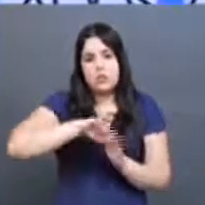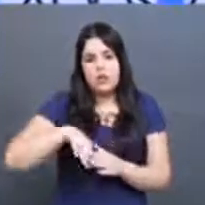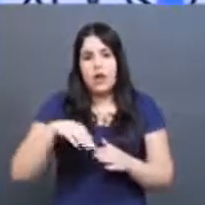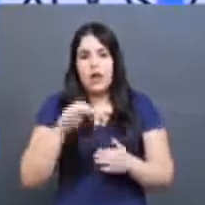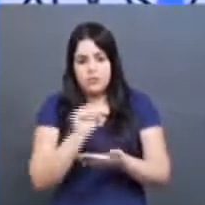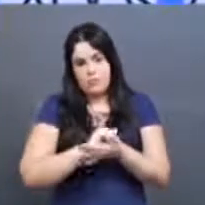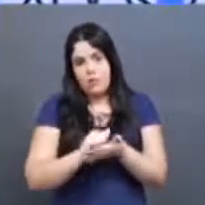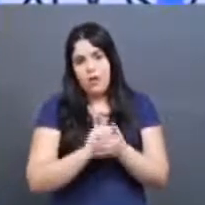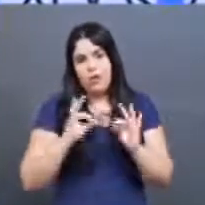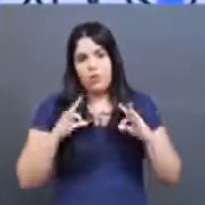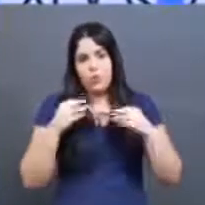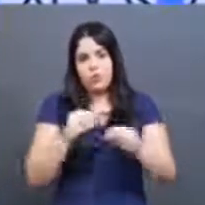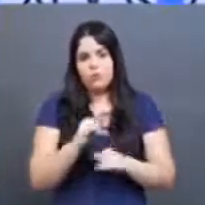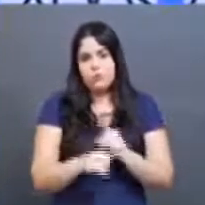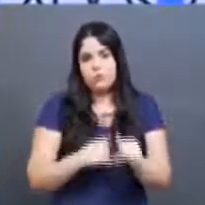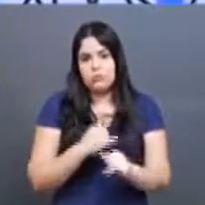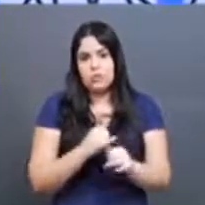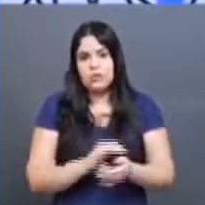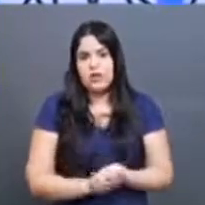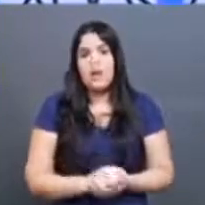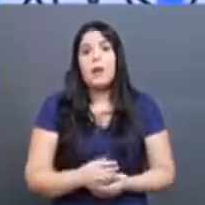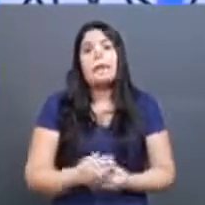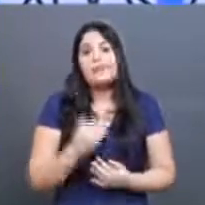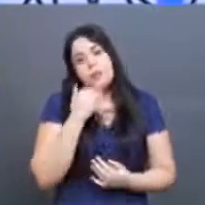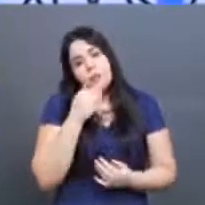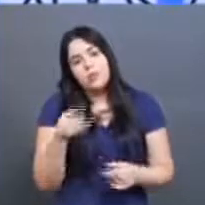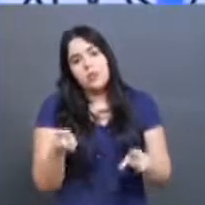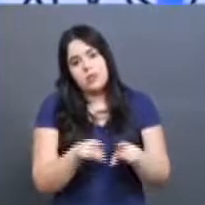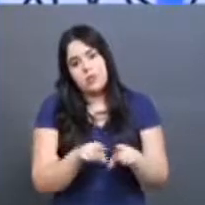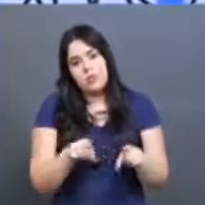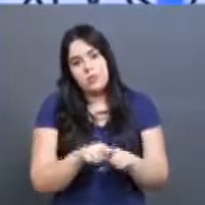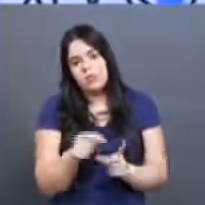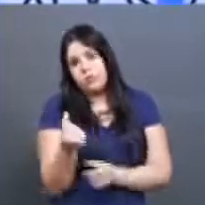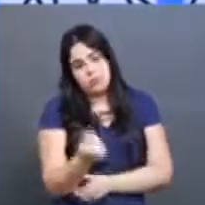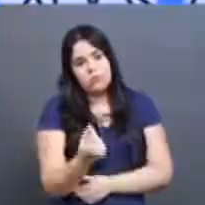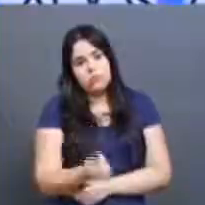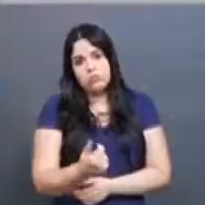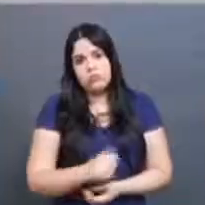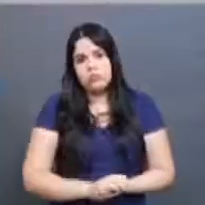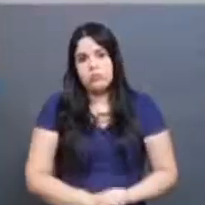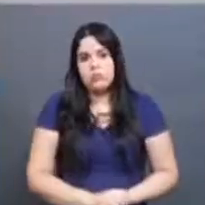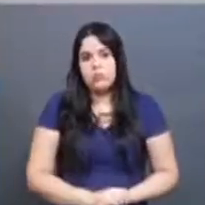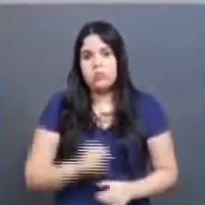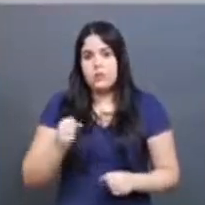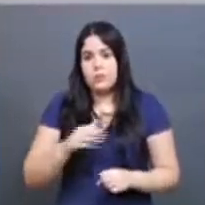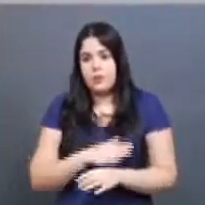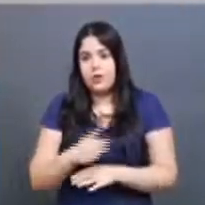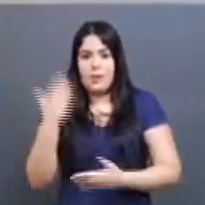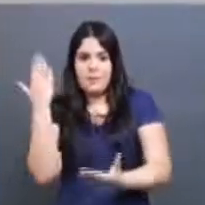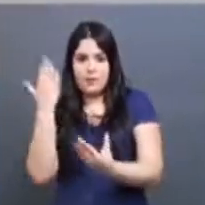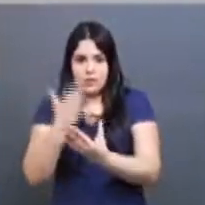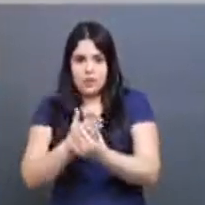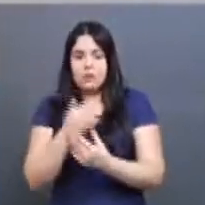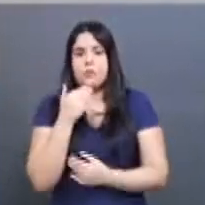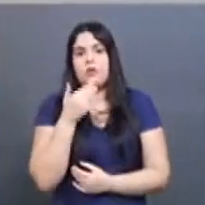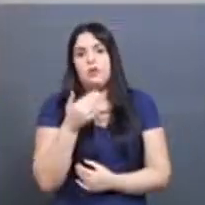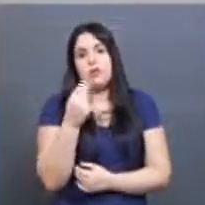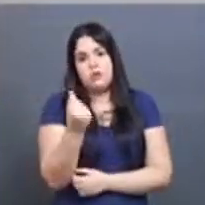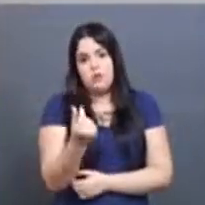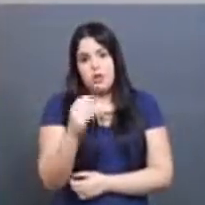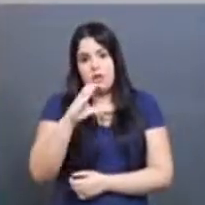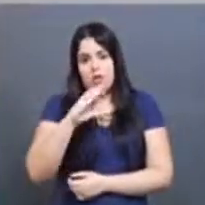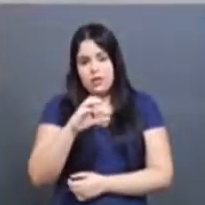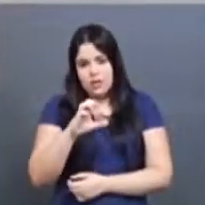conteúdos e pedir também uma indenização, né? Ela pode pedir, entrar no âmbito da esfera cível e pedir uma indenização,